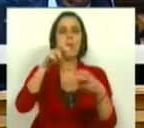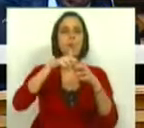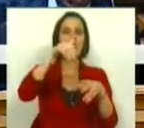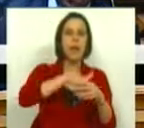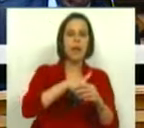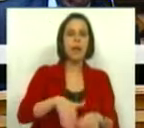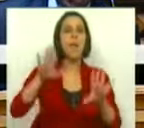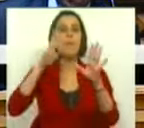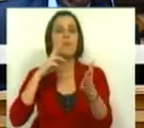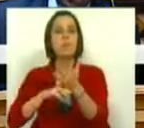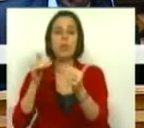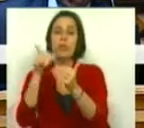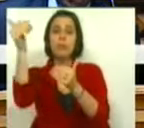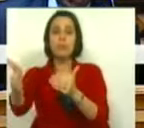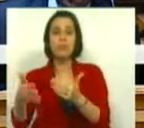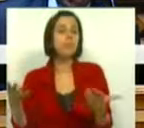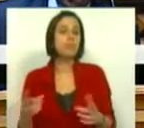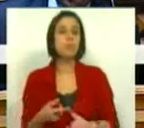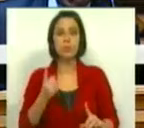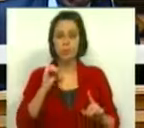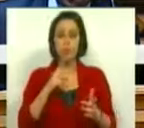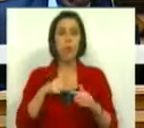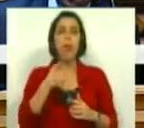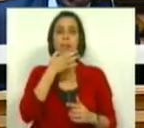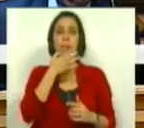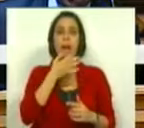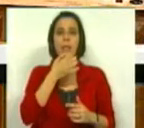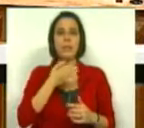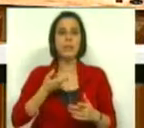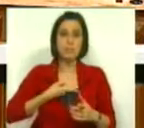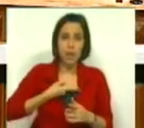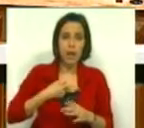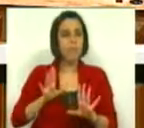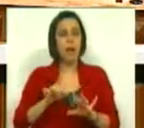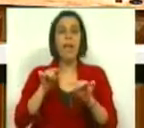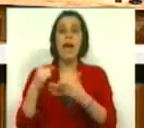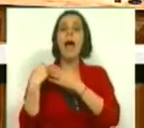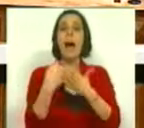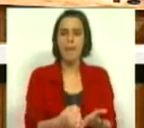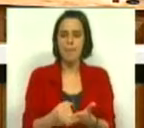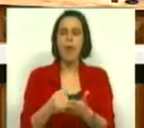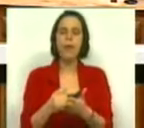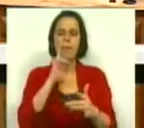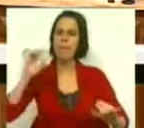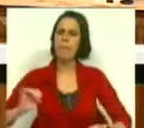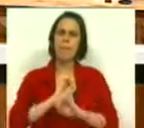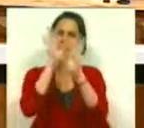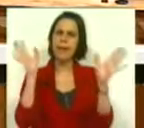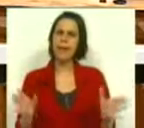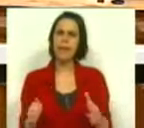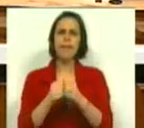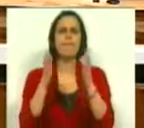internas, mas por razões externas, por razões que não dependem de nós. Este apoio tem ficado claro